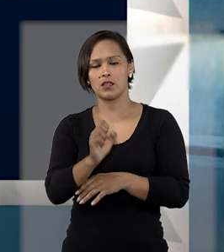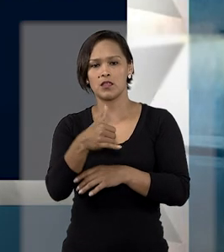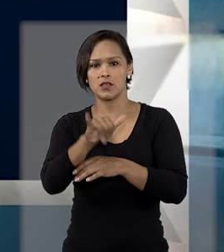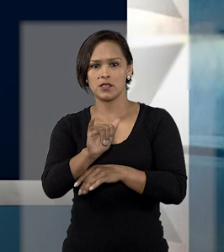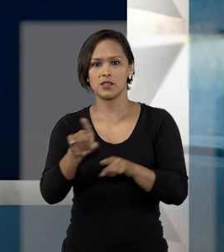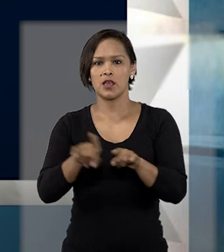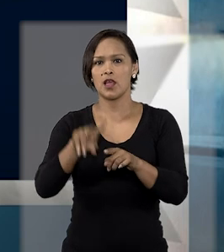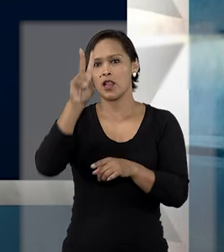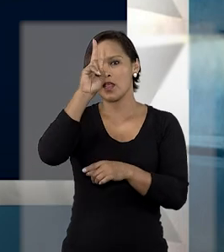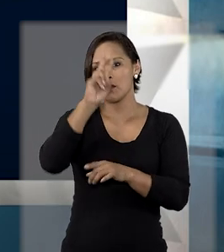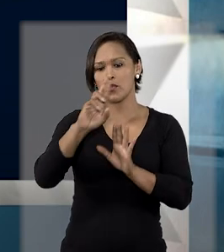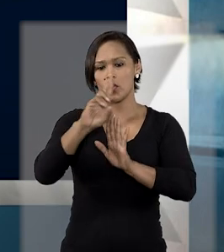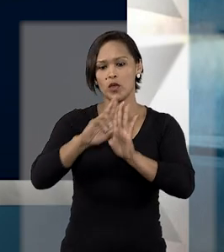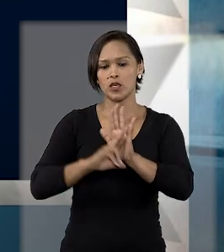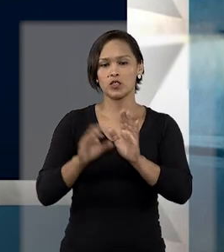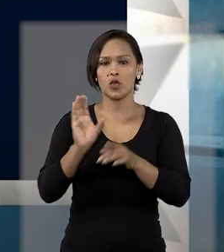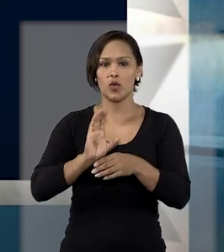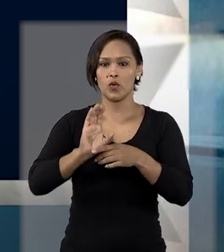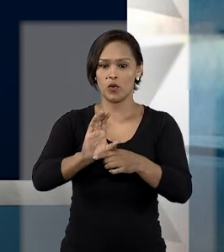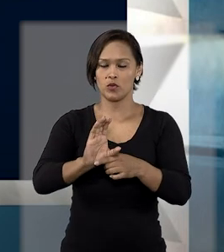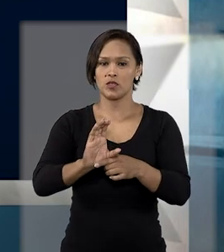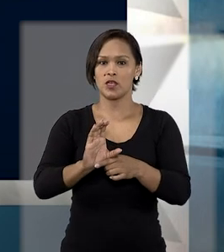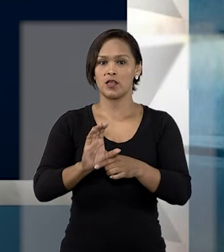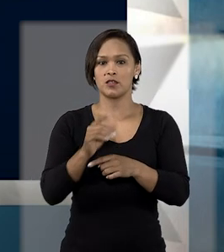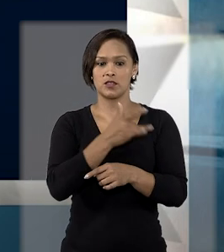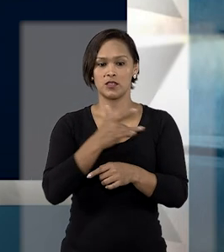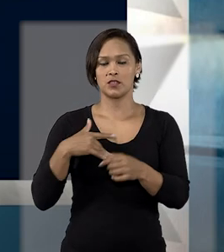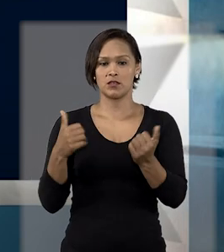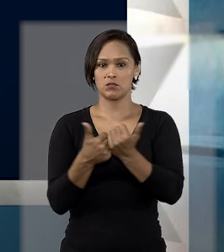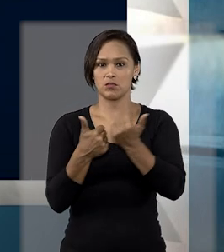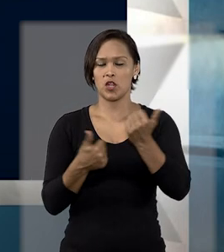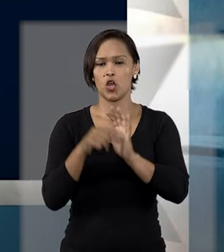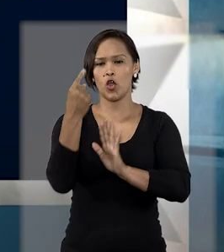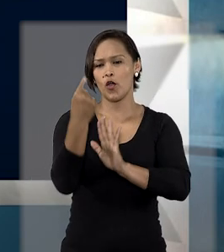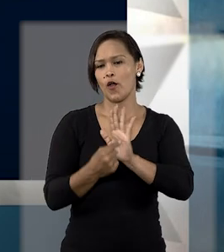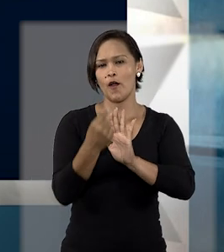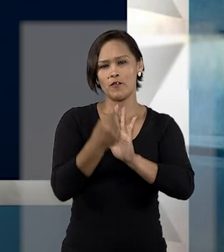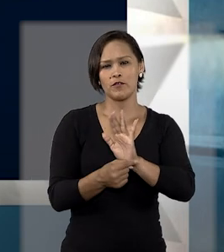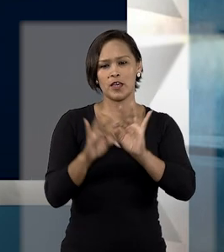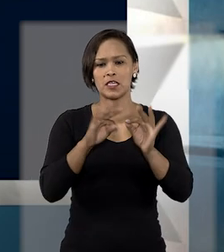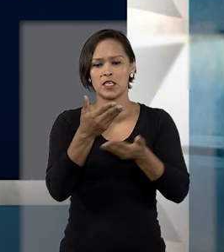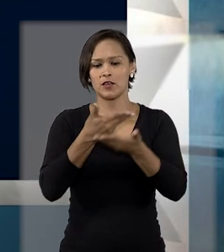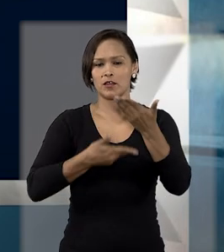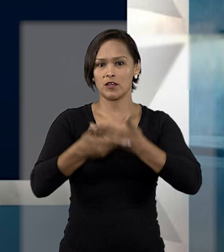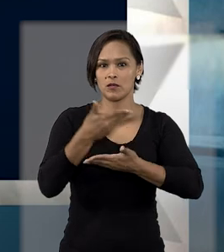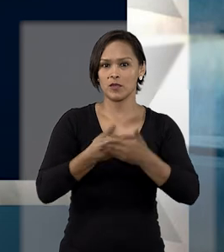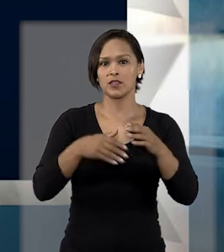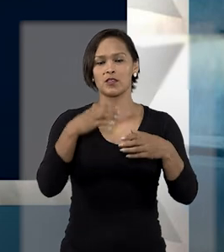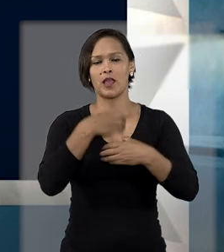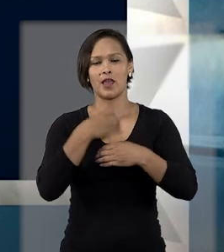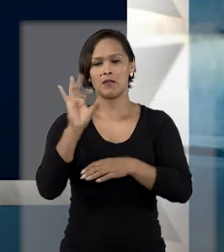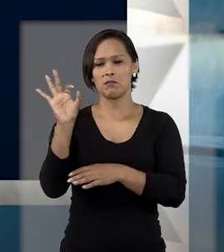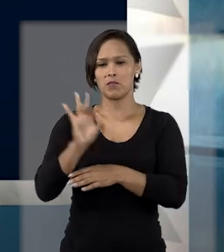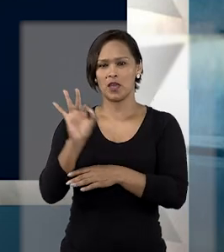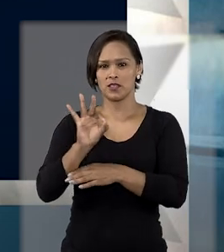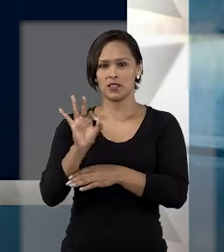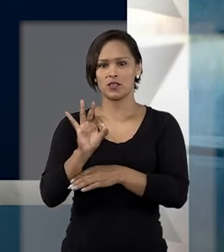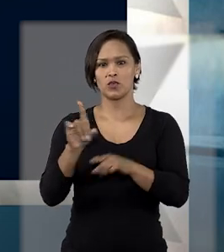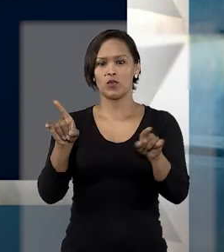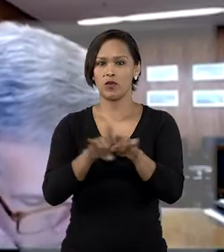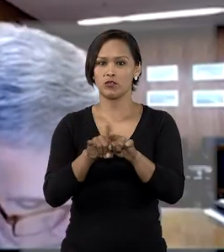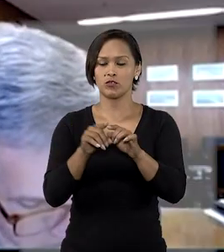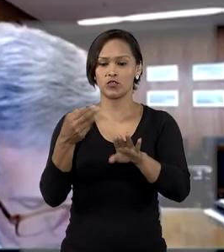resolução do Conselho de Saúde Suplementar veda a cobrança de coparticipação em forma de percentual nos casos de